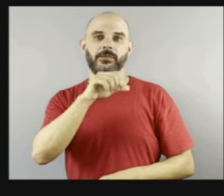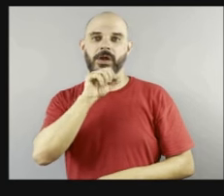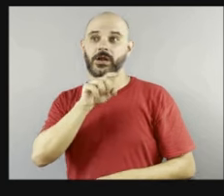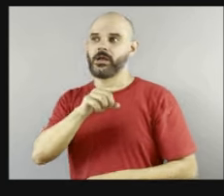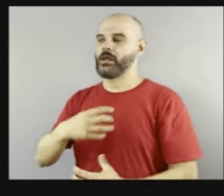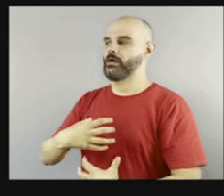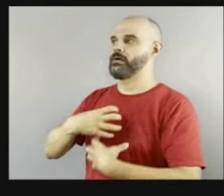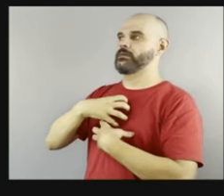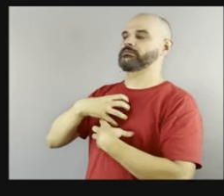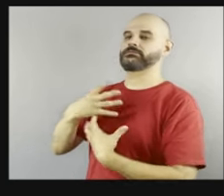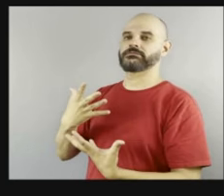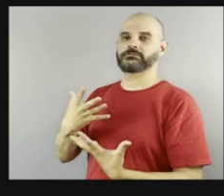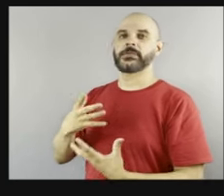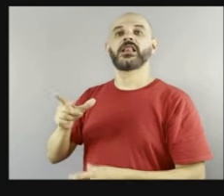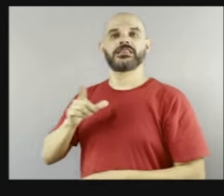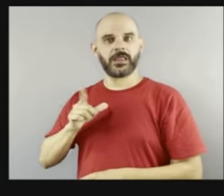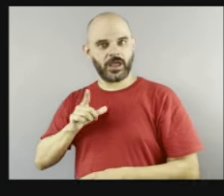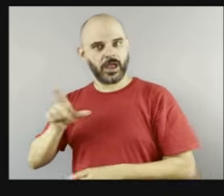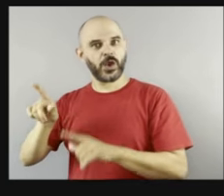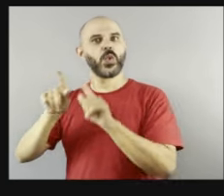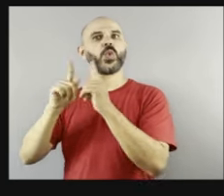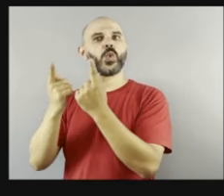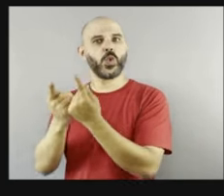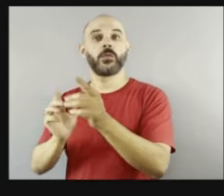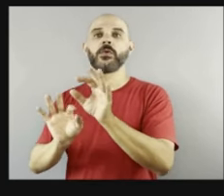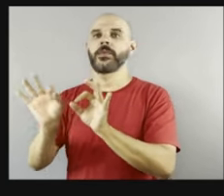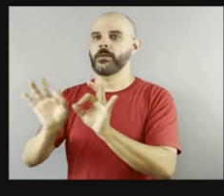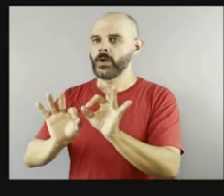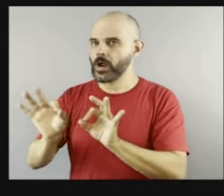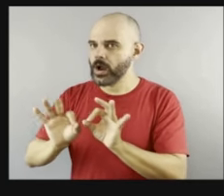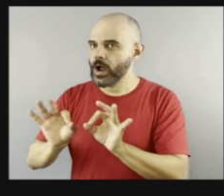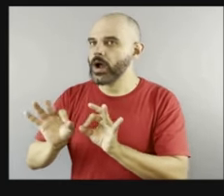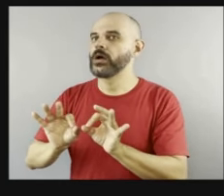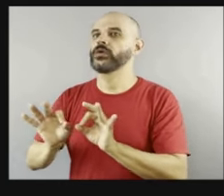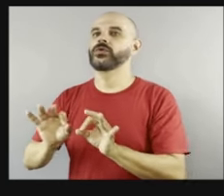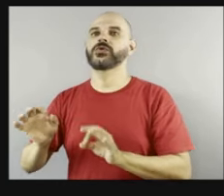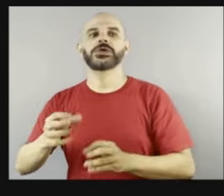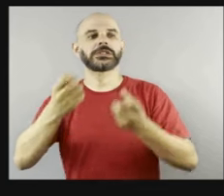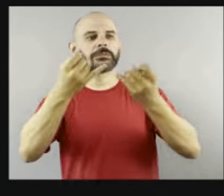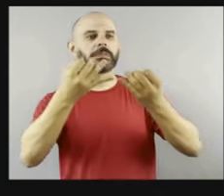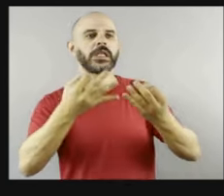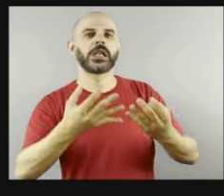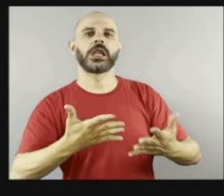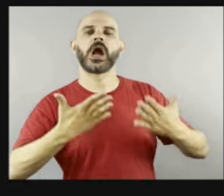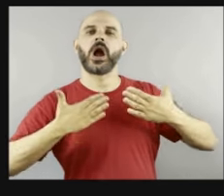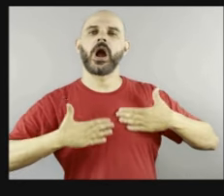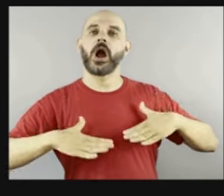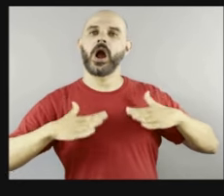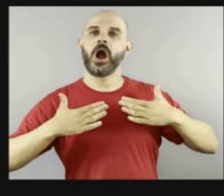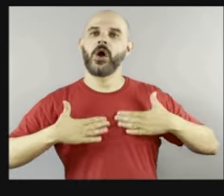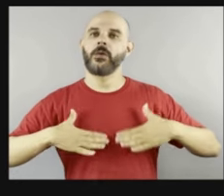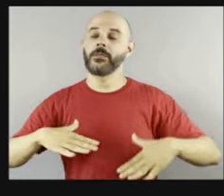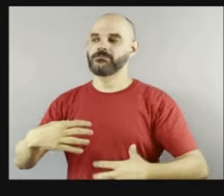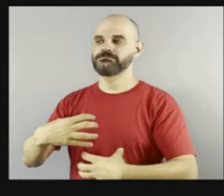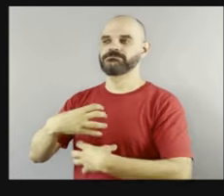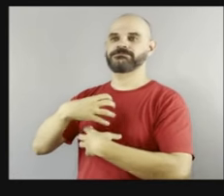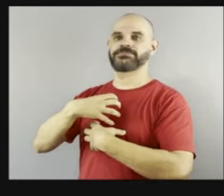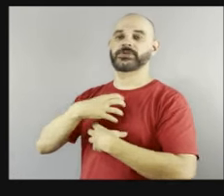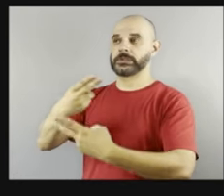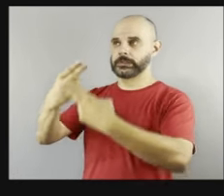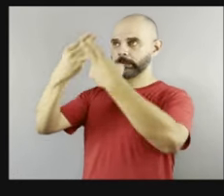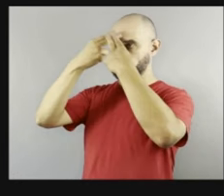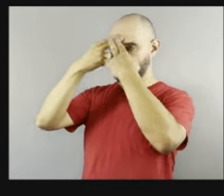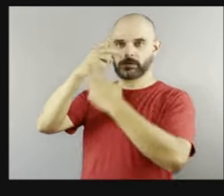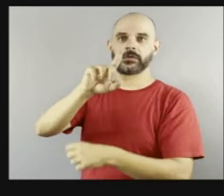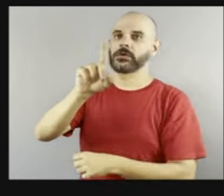e que torna essa experiência da família muito menos traumática, né, e faz com que a família possa